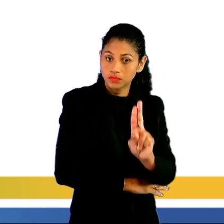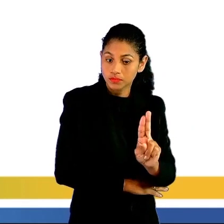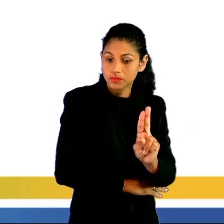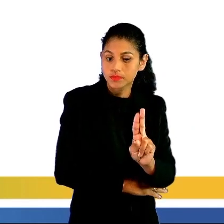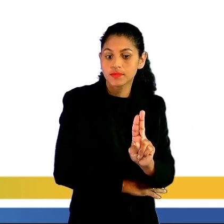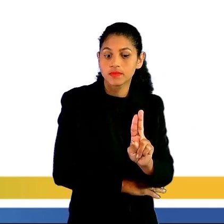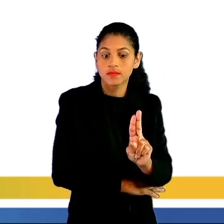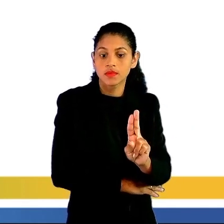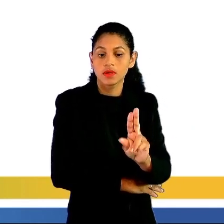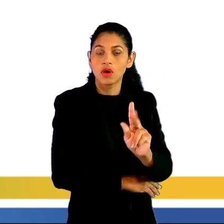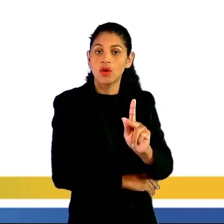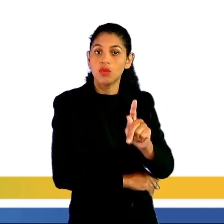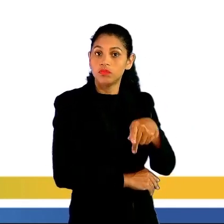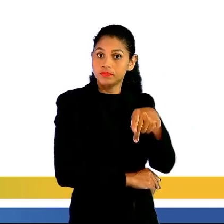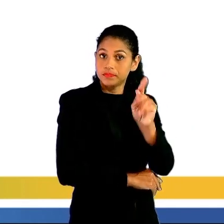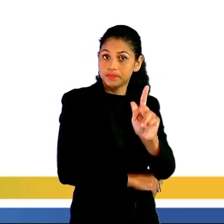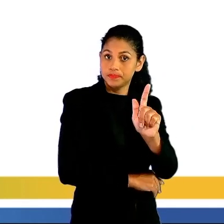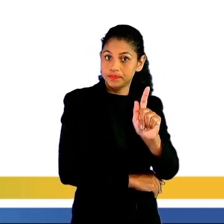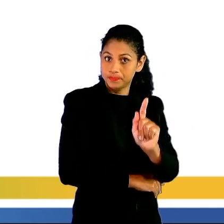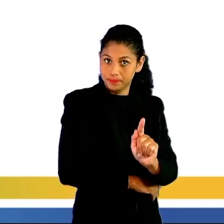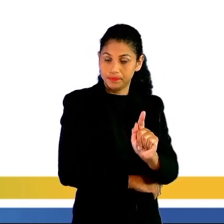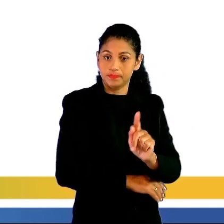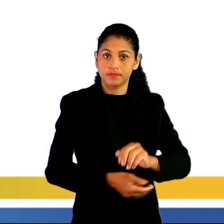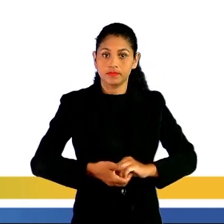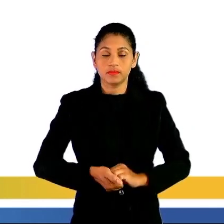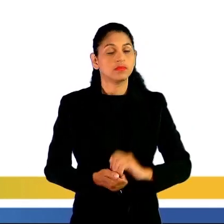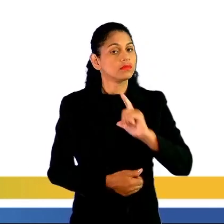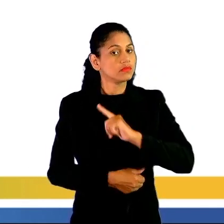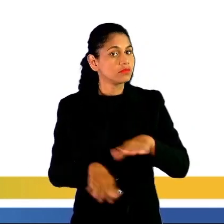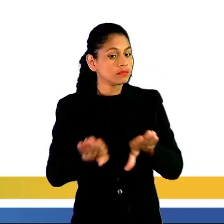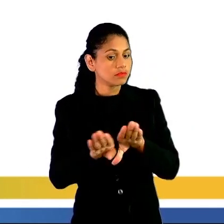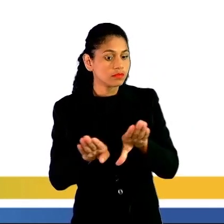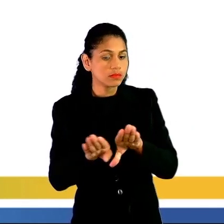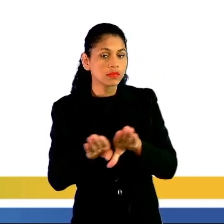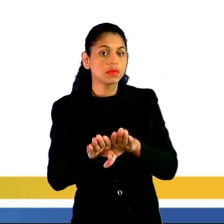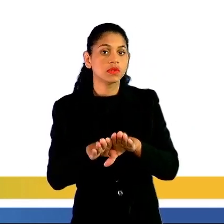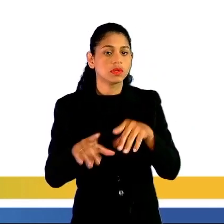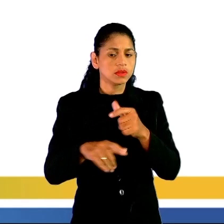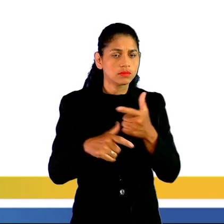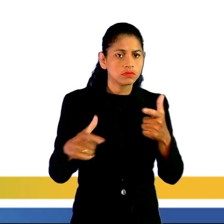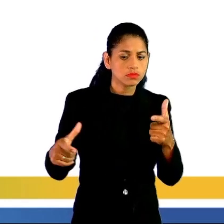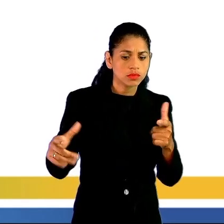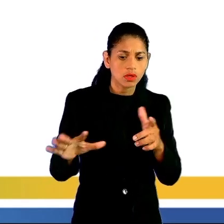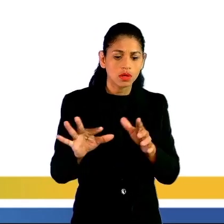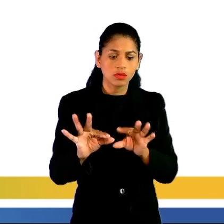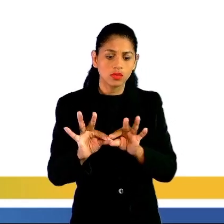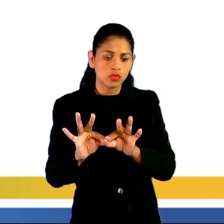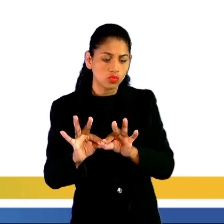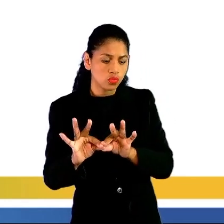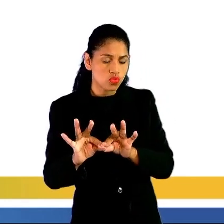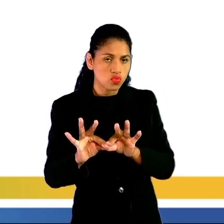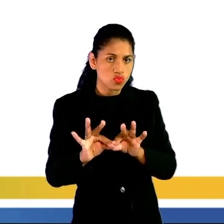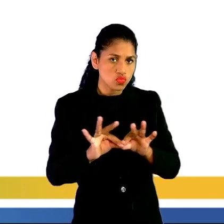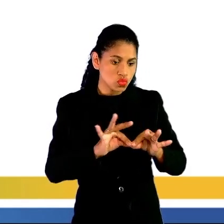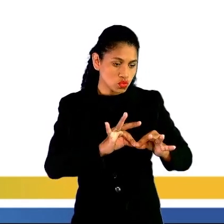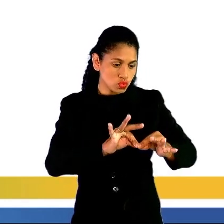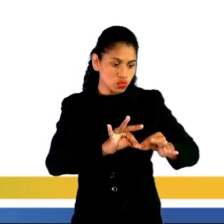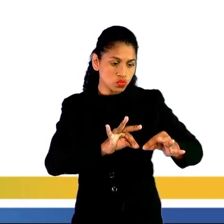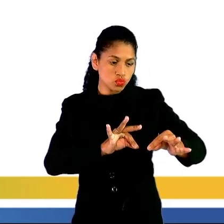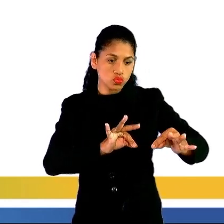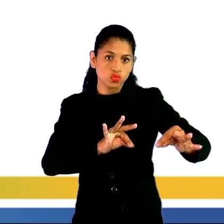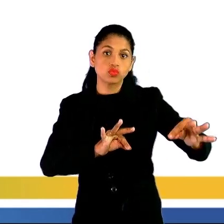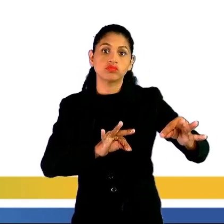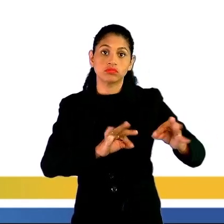o quilograma. Também temos a grandeza de comprimento, onde a unidade é o